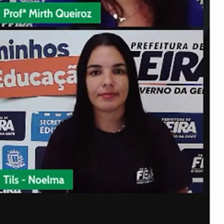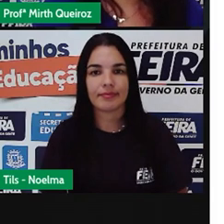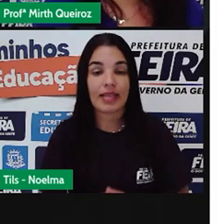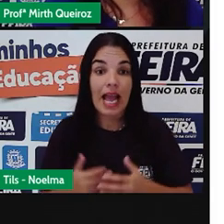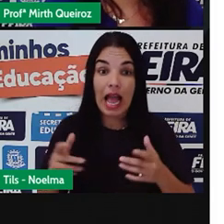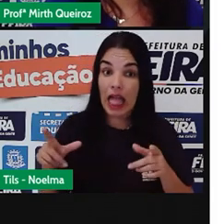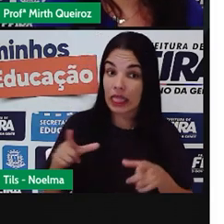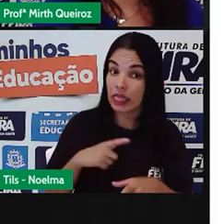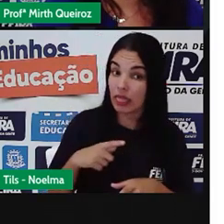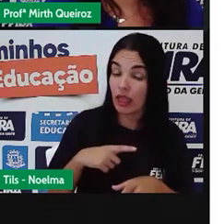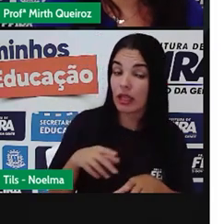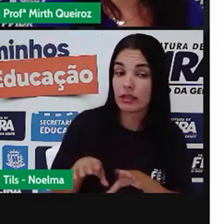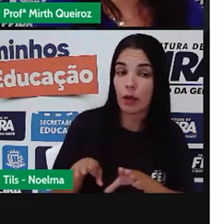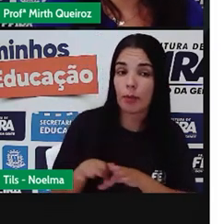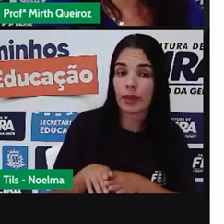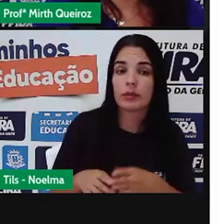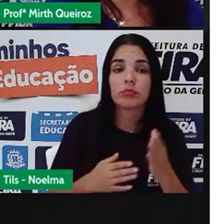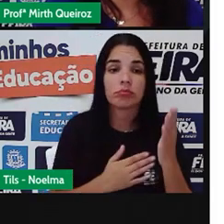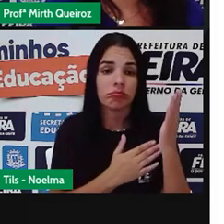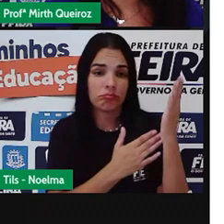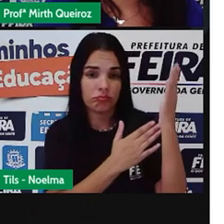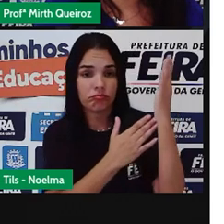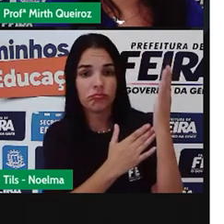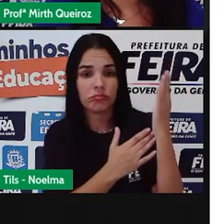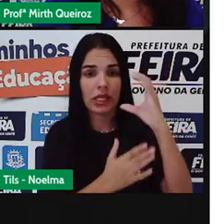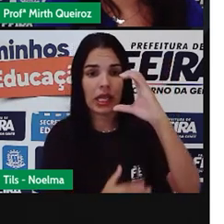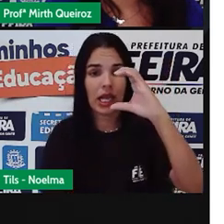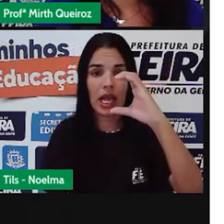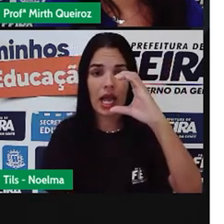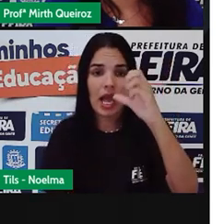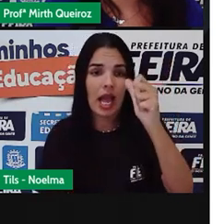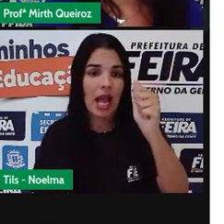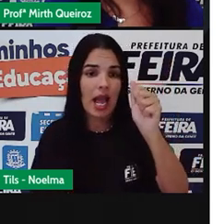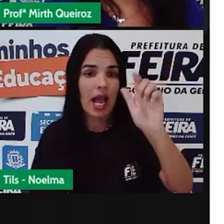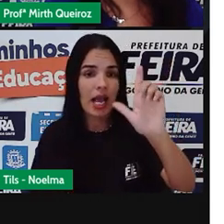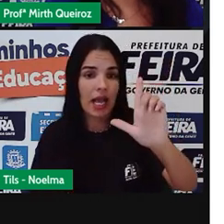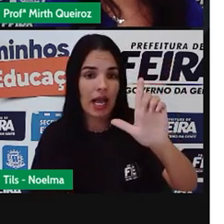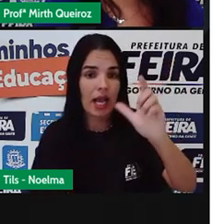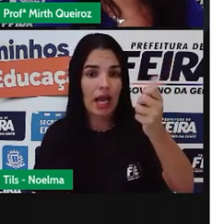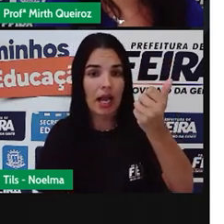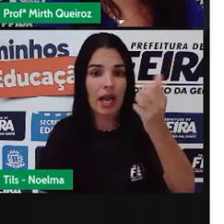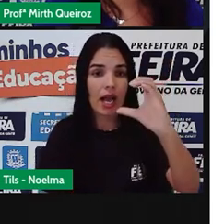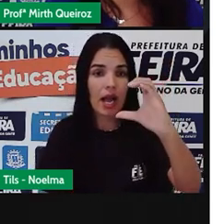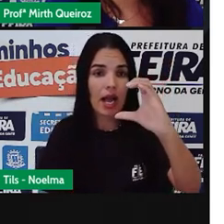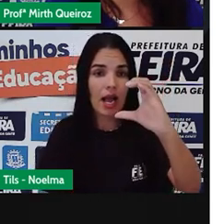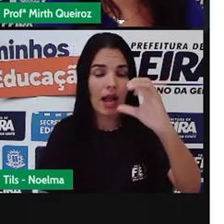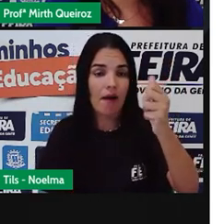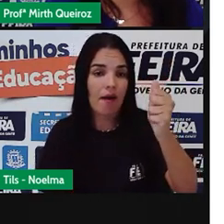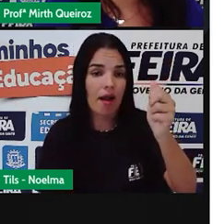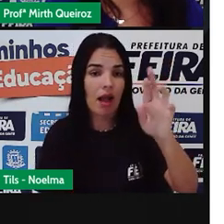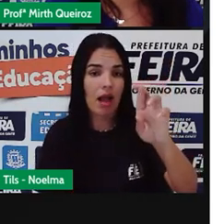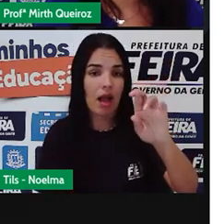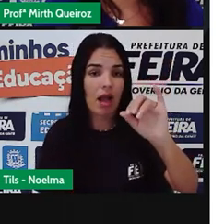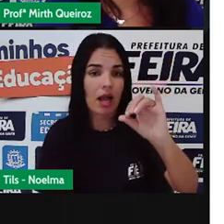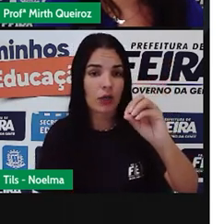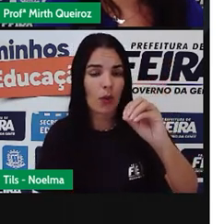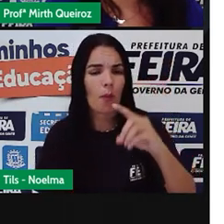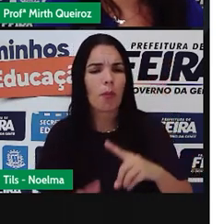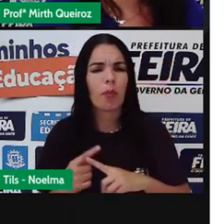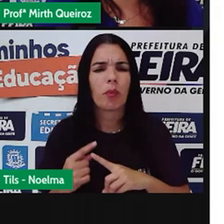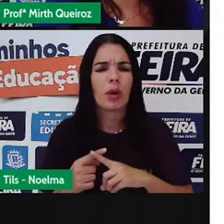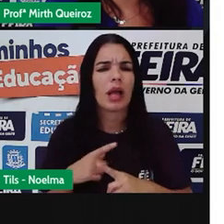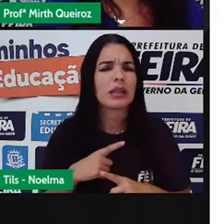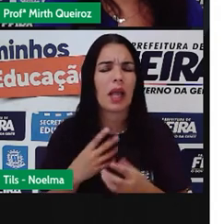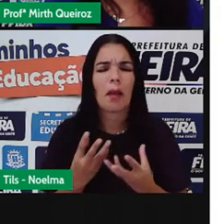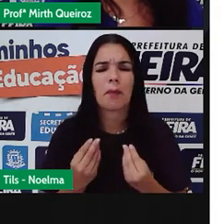Temos também o solo calcário. Ele é de fácil identificação, pois ele contém um grande número de pedras em sua